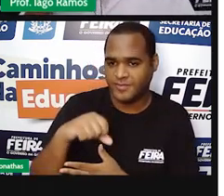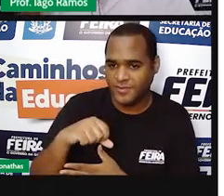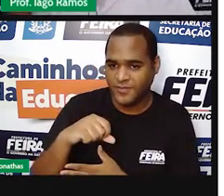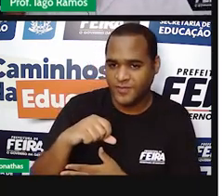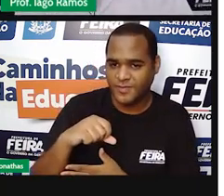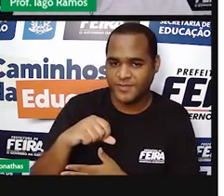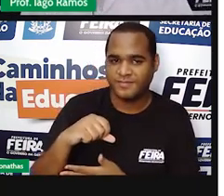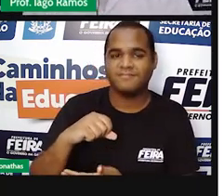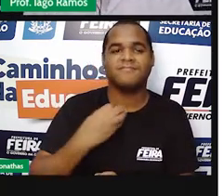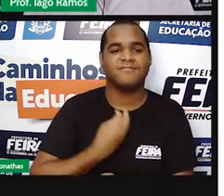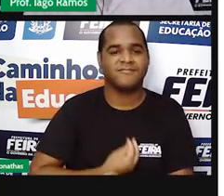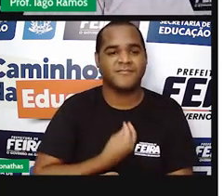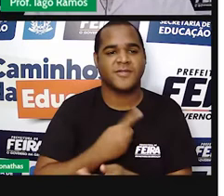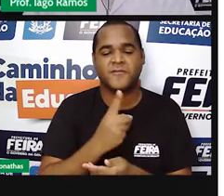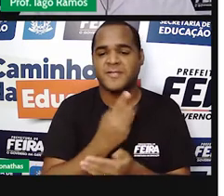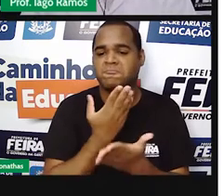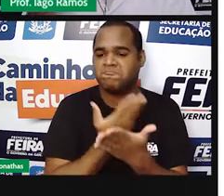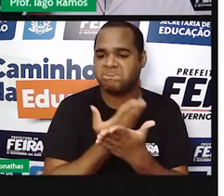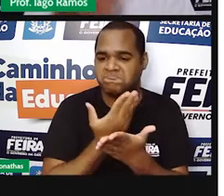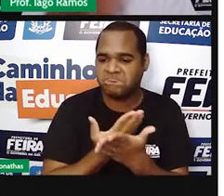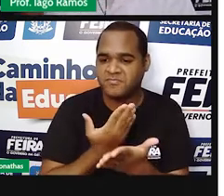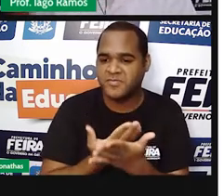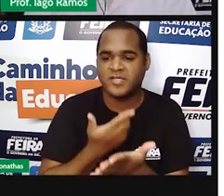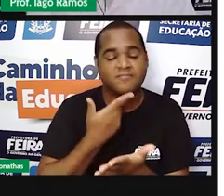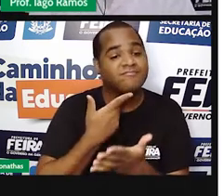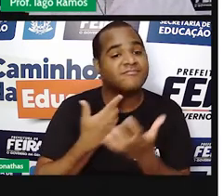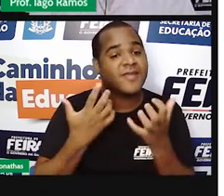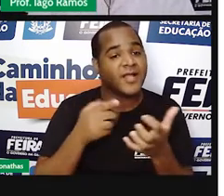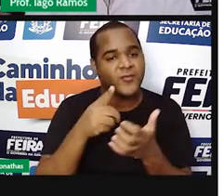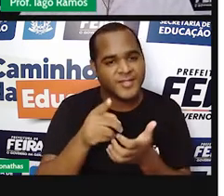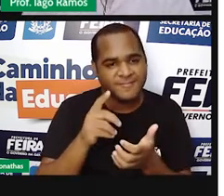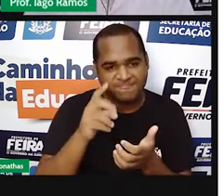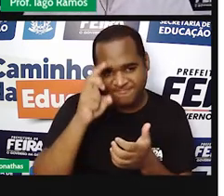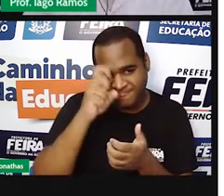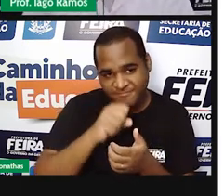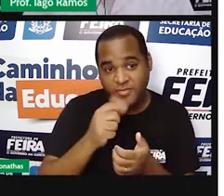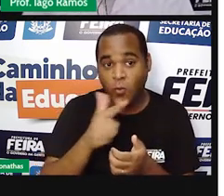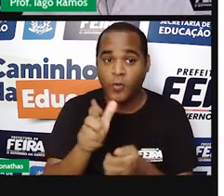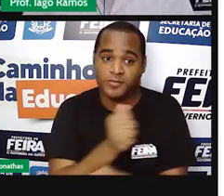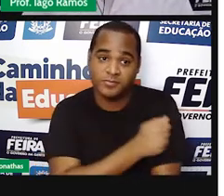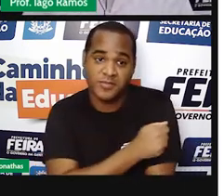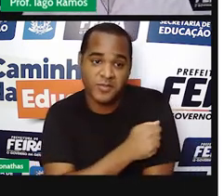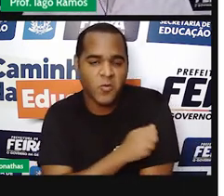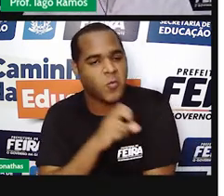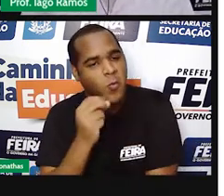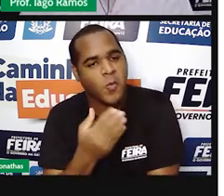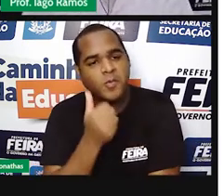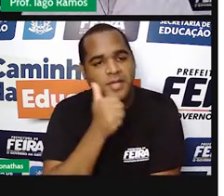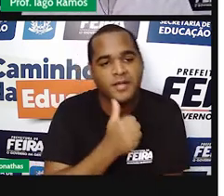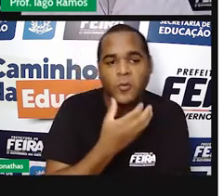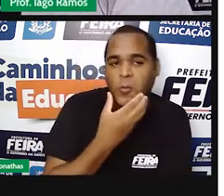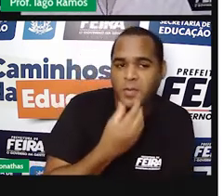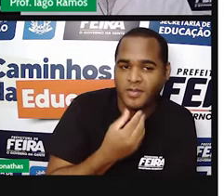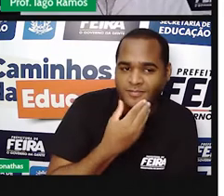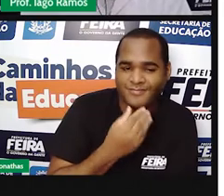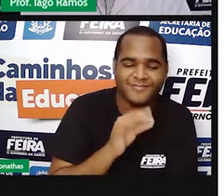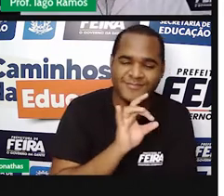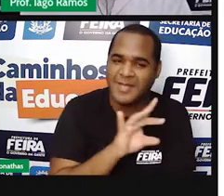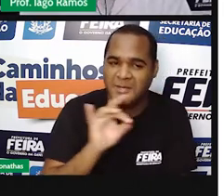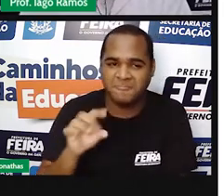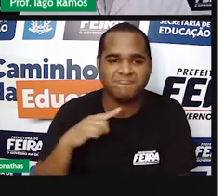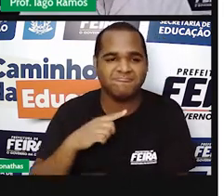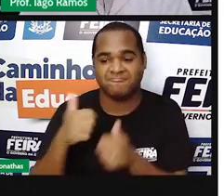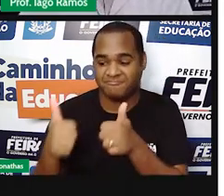você, estudante, para você querido estudante ou querida estudante do nono ano,